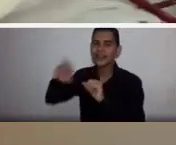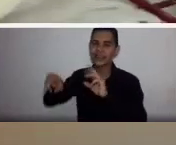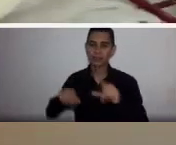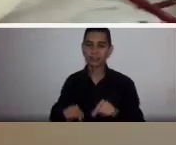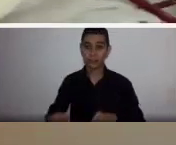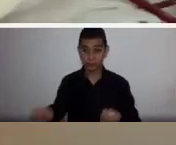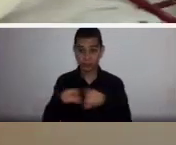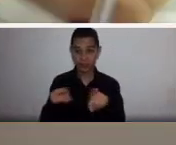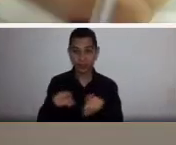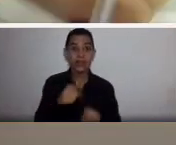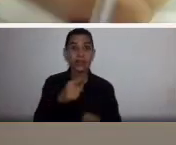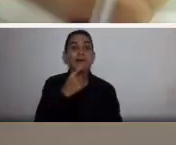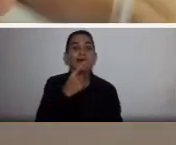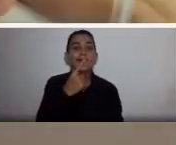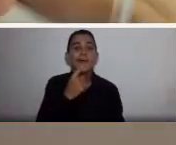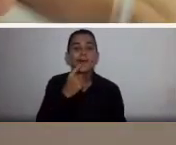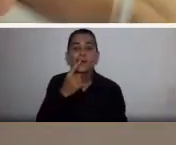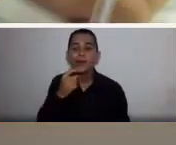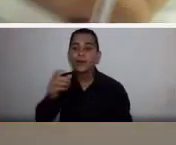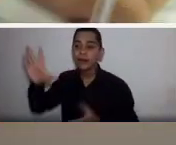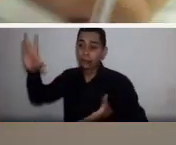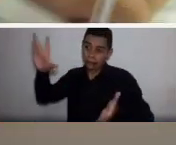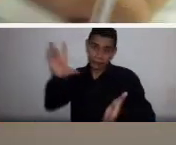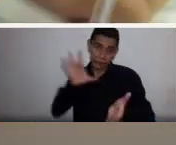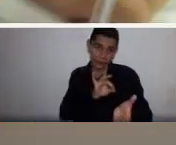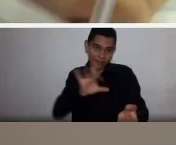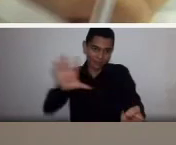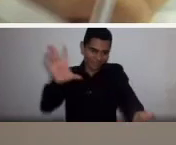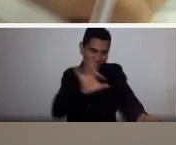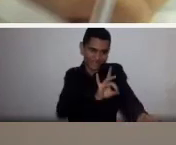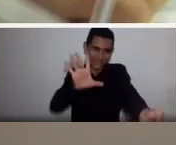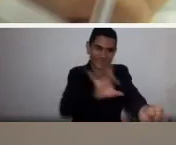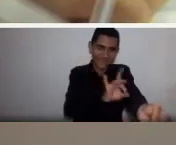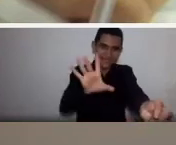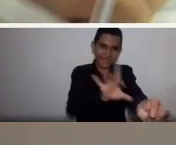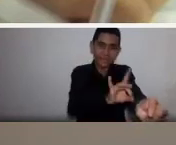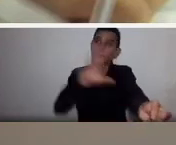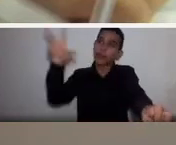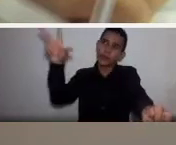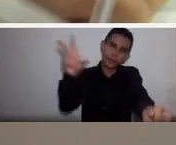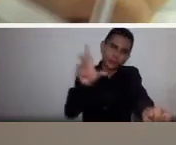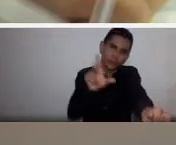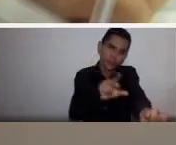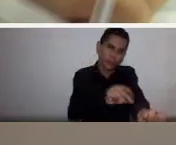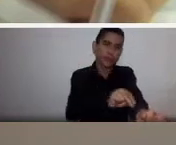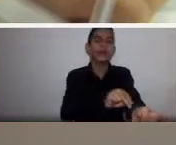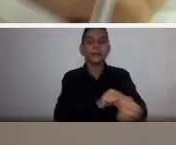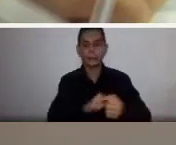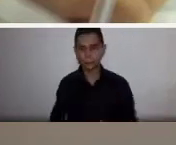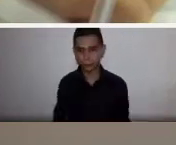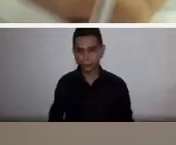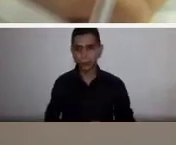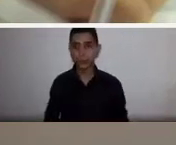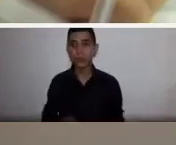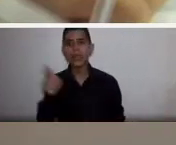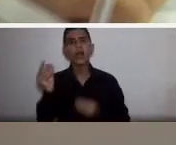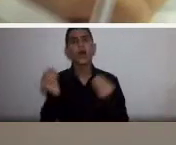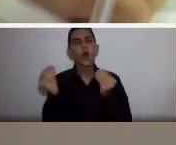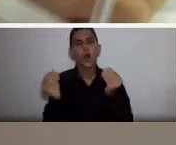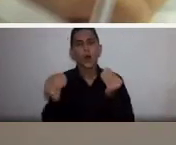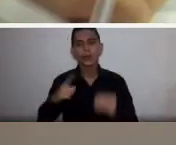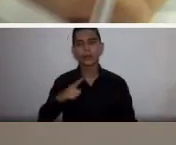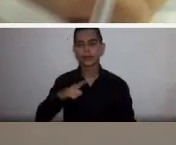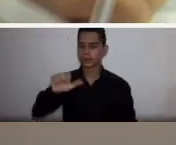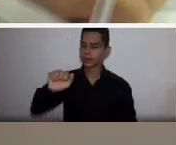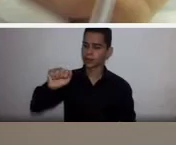sempre conectado ao paciente, vocês podem notar que o paciente aqui está extremamente anêmico. Compare a cor